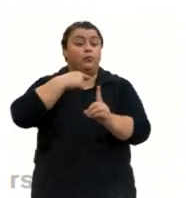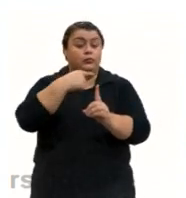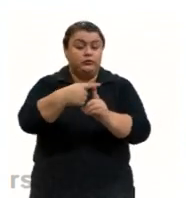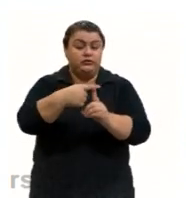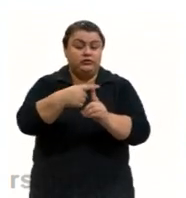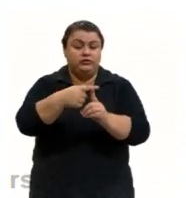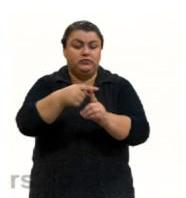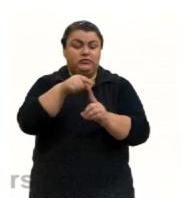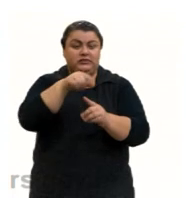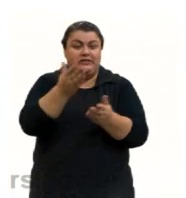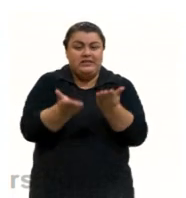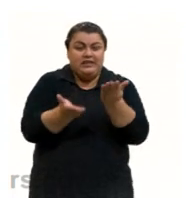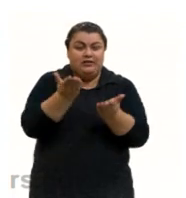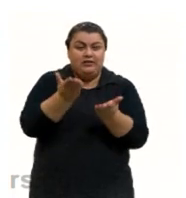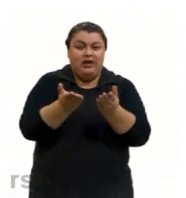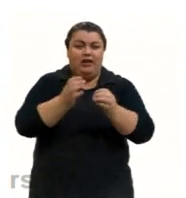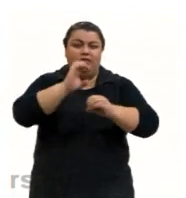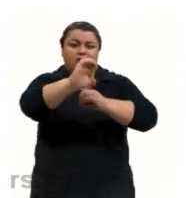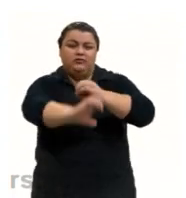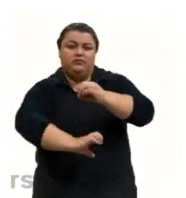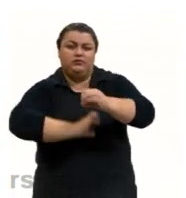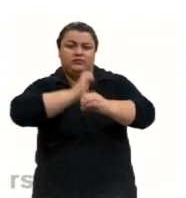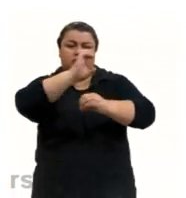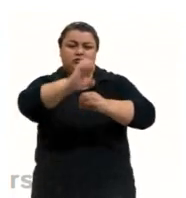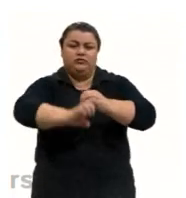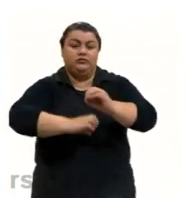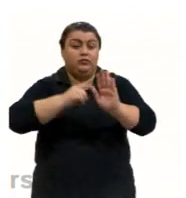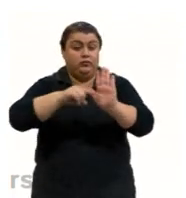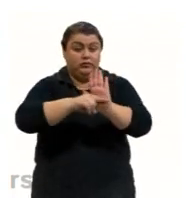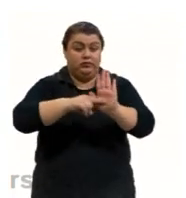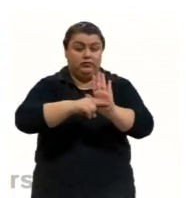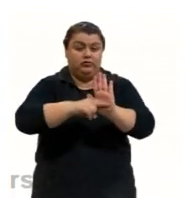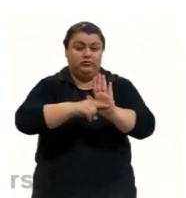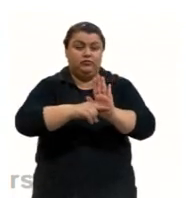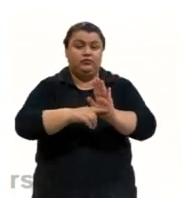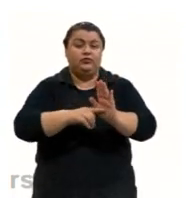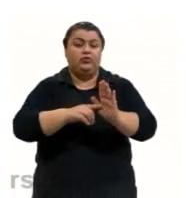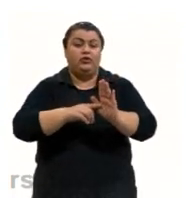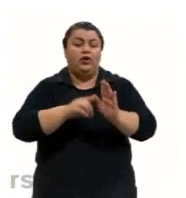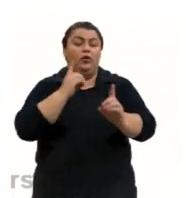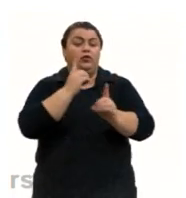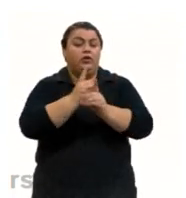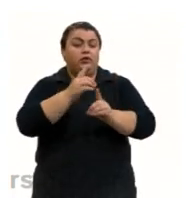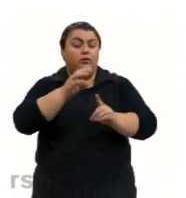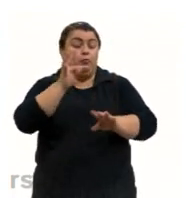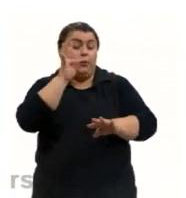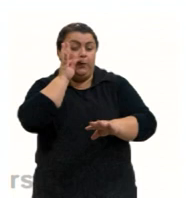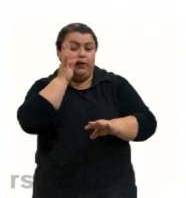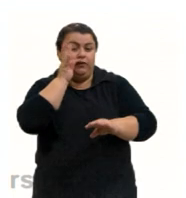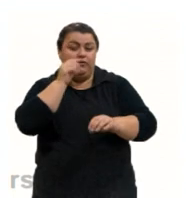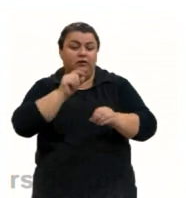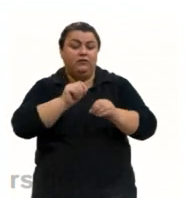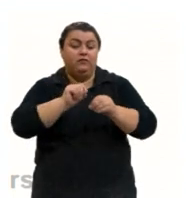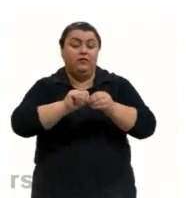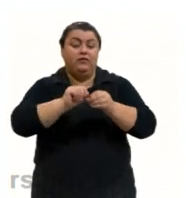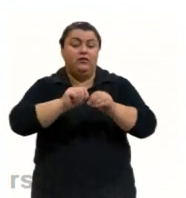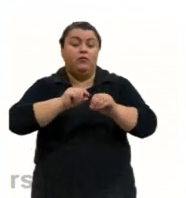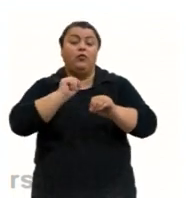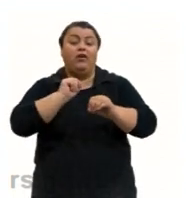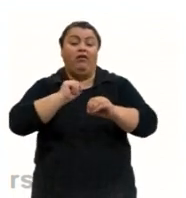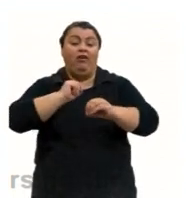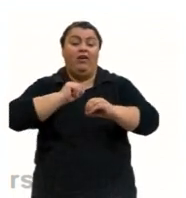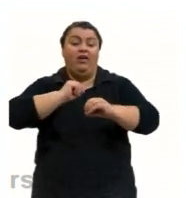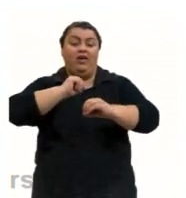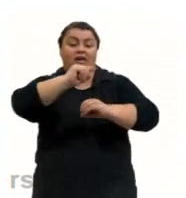equilibrado por elétrons, as partículas negativas descobertas por Thomson, que ficavam girando ao redor do núcleo,